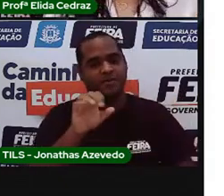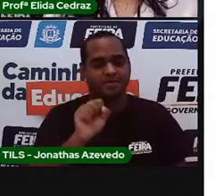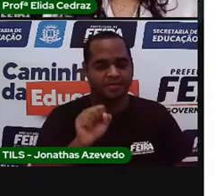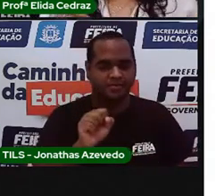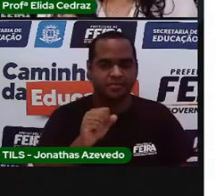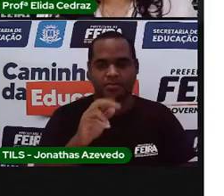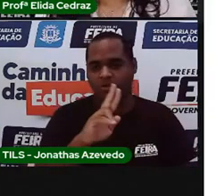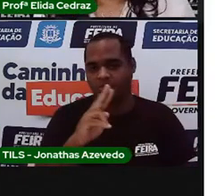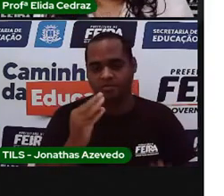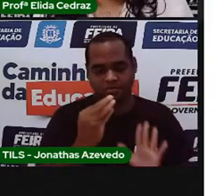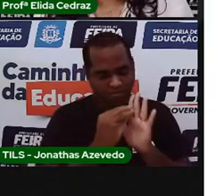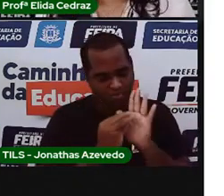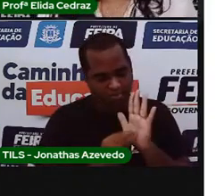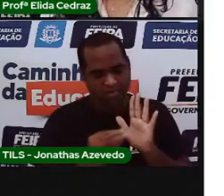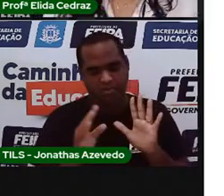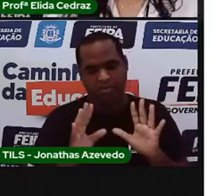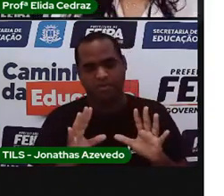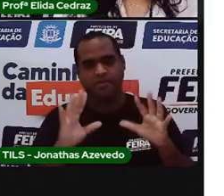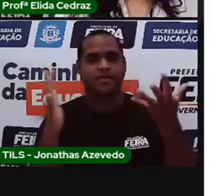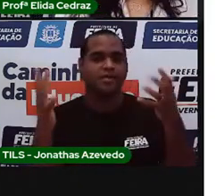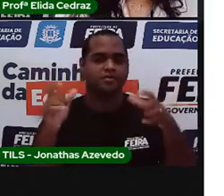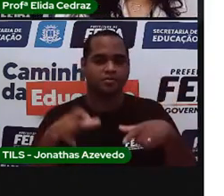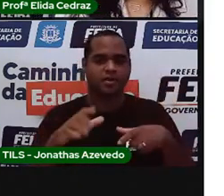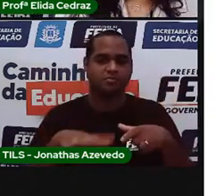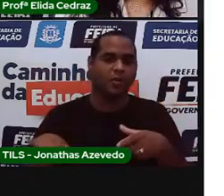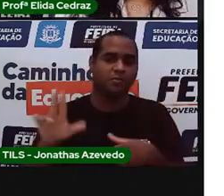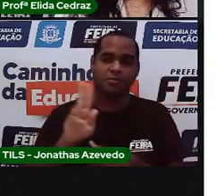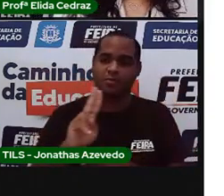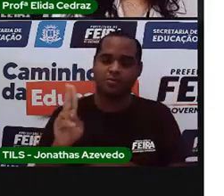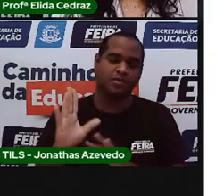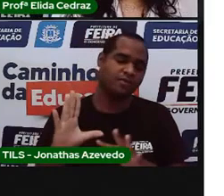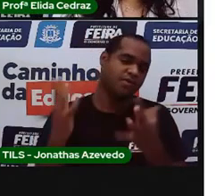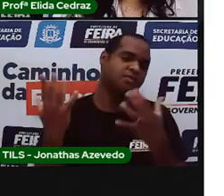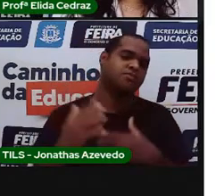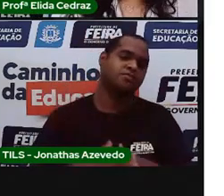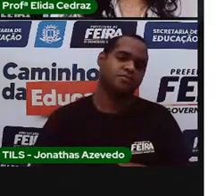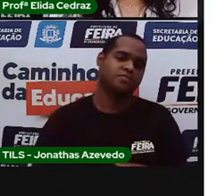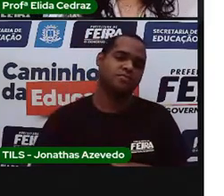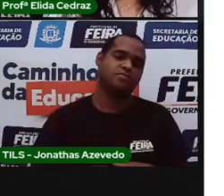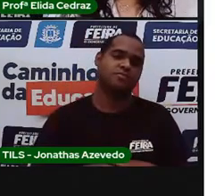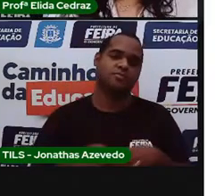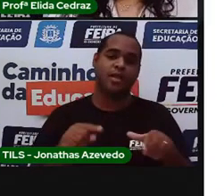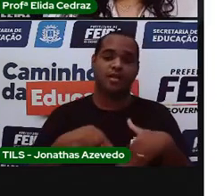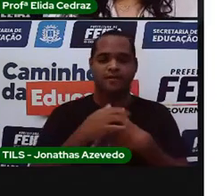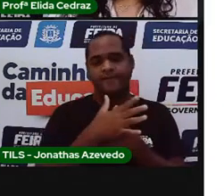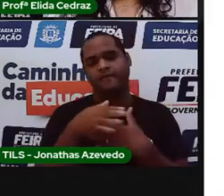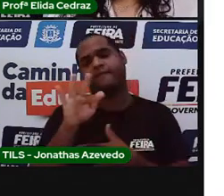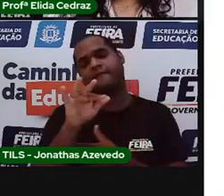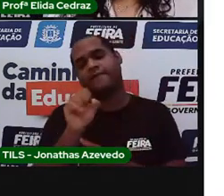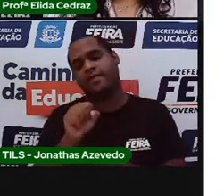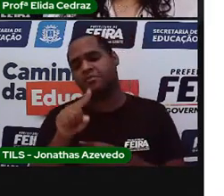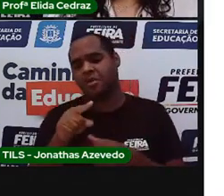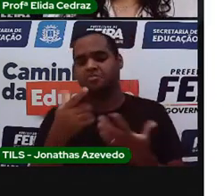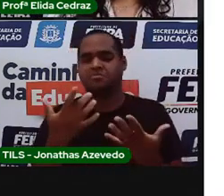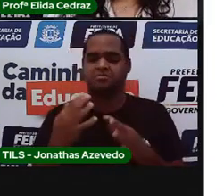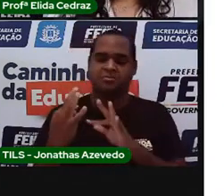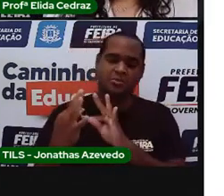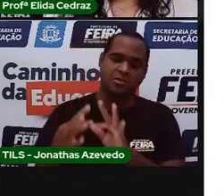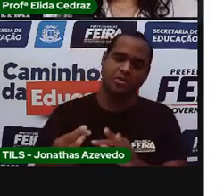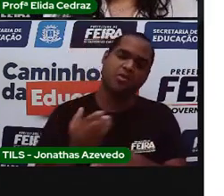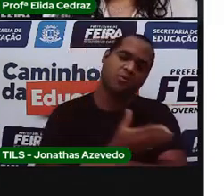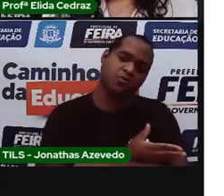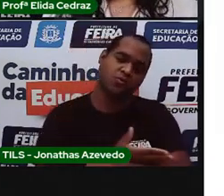anotar o nome e se foi festa você vai colocar o nome da festa. A nossa cidade tem muitas festas tradicionais